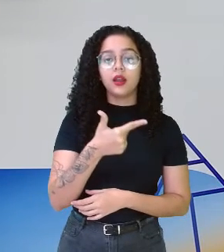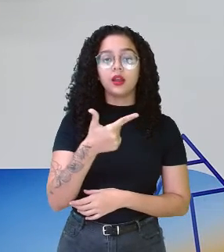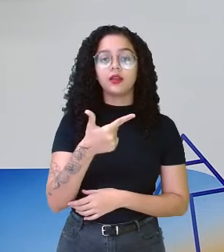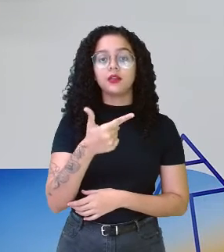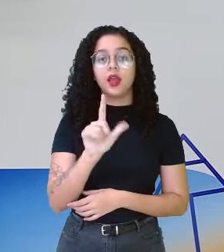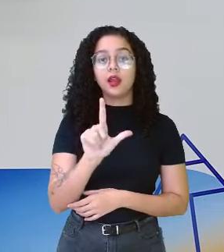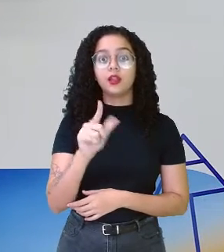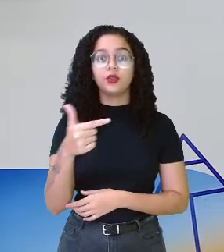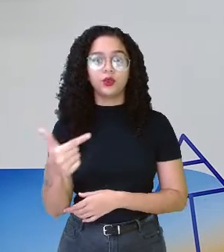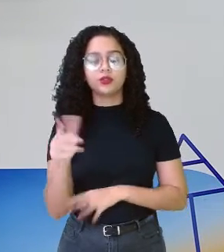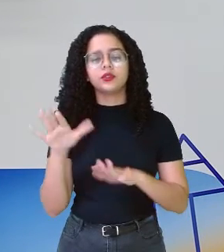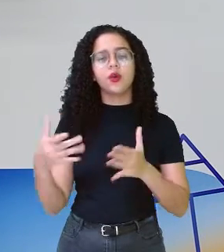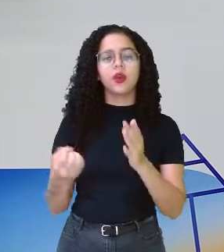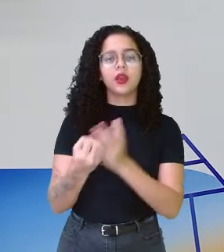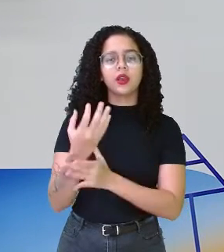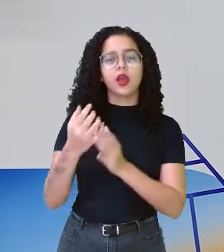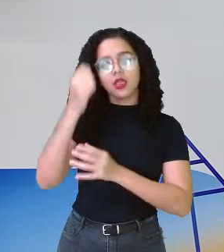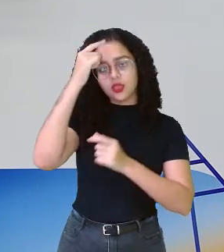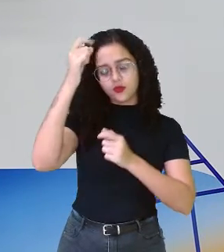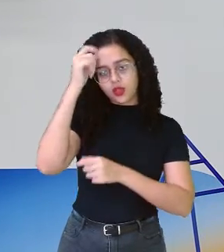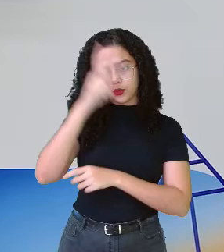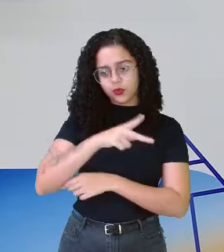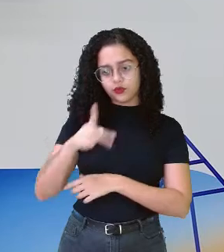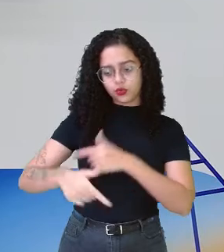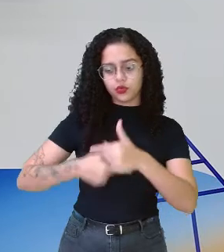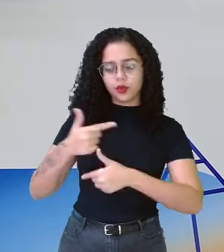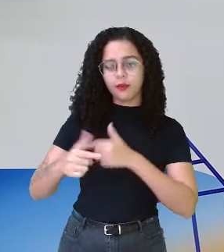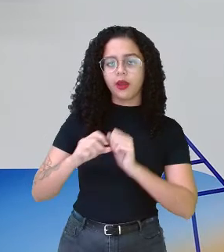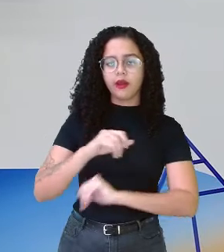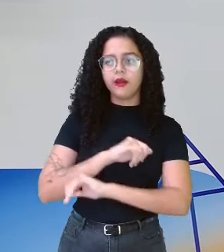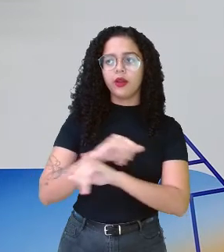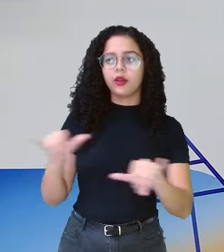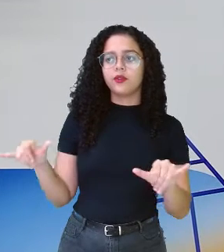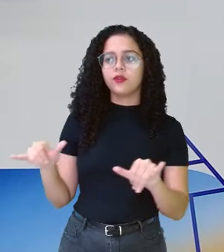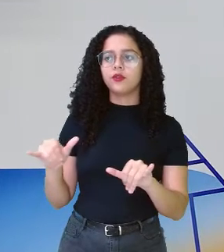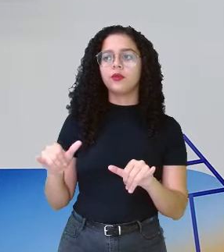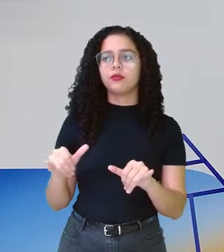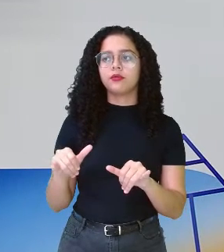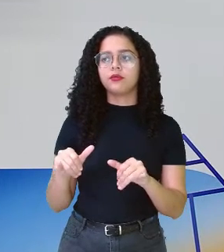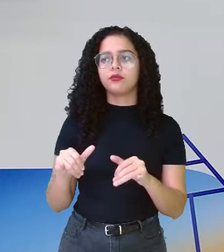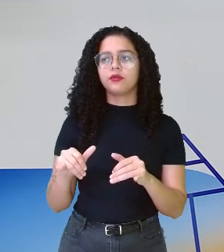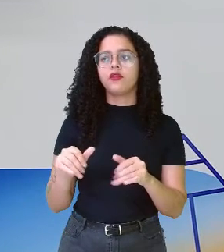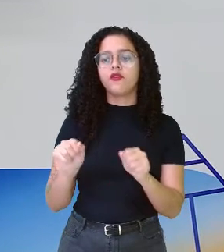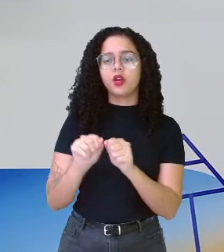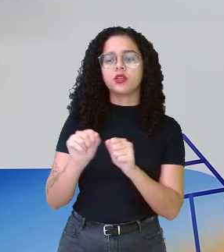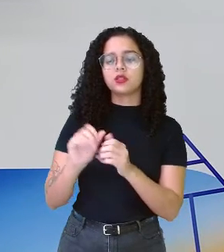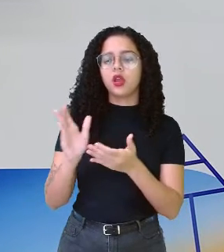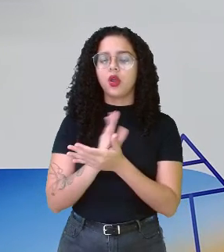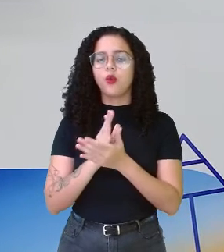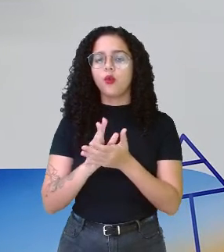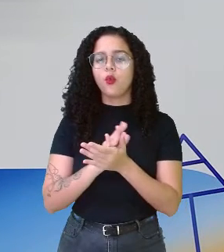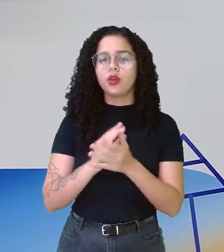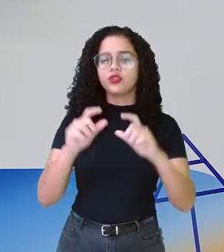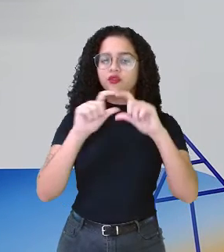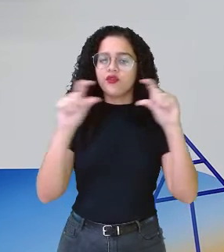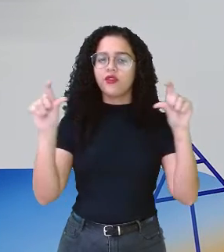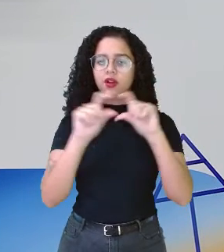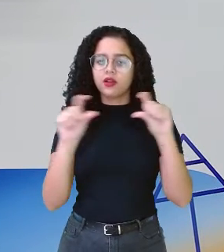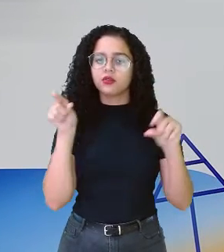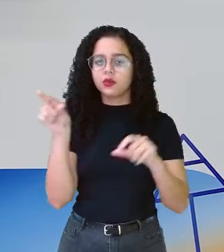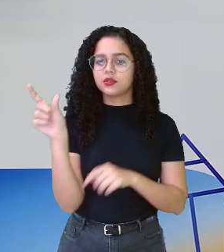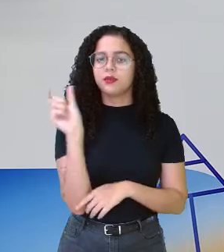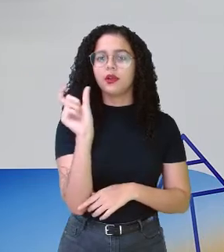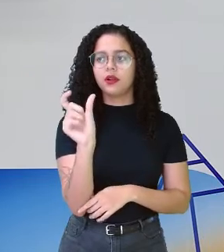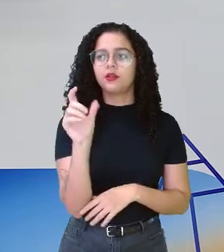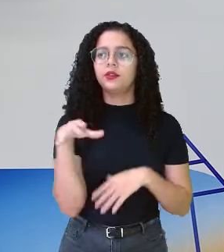a criatividade do professor, o trabalho, informar pequenas frases com essas palavras, não é?